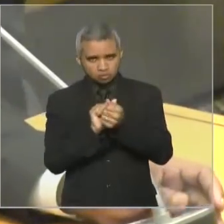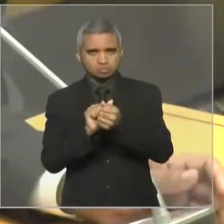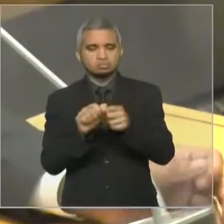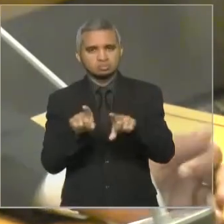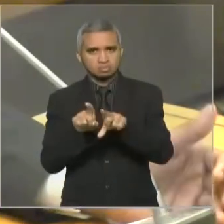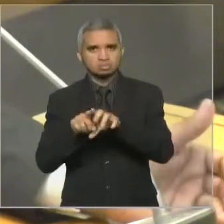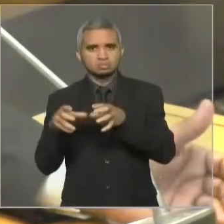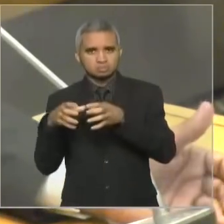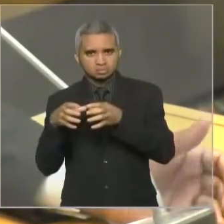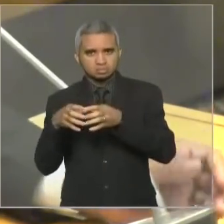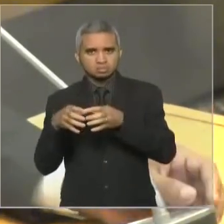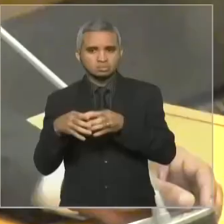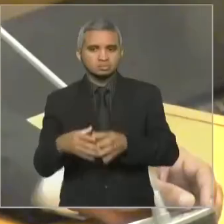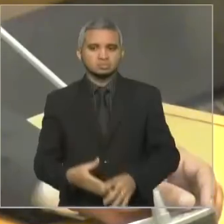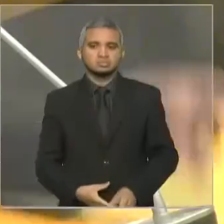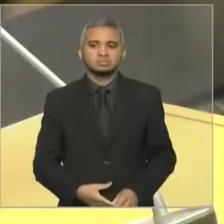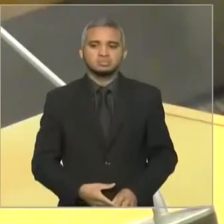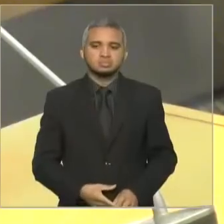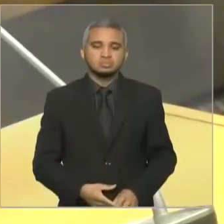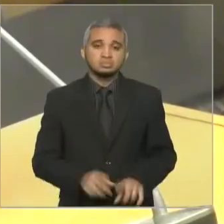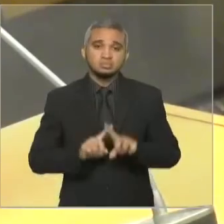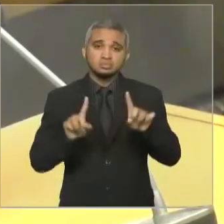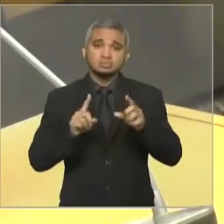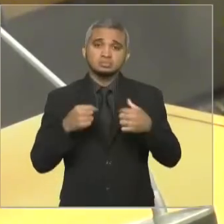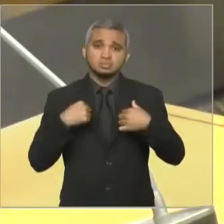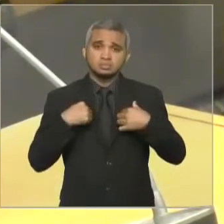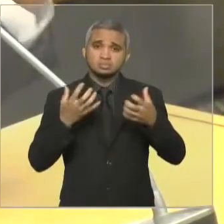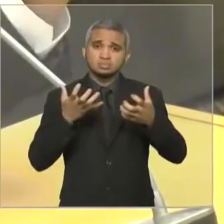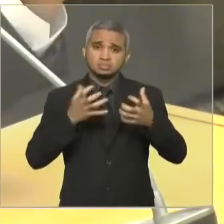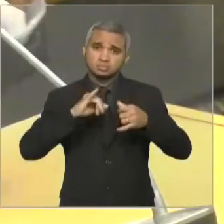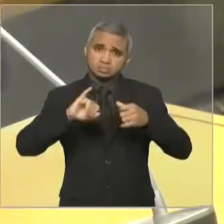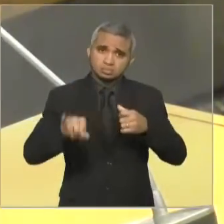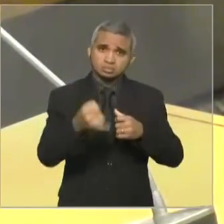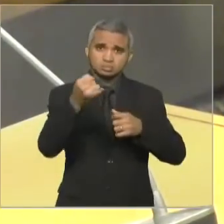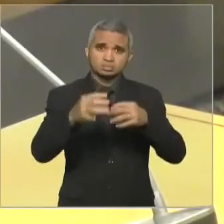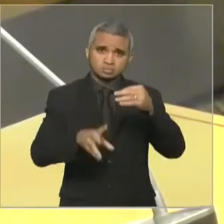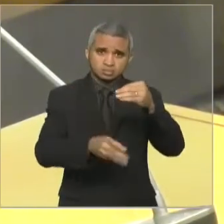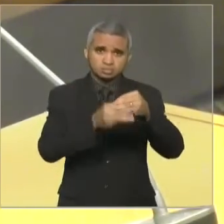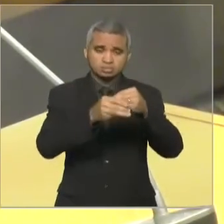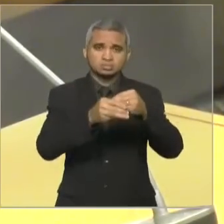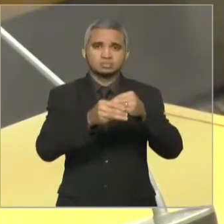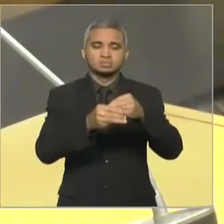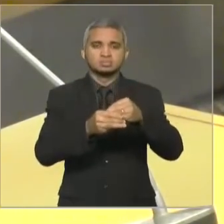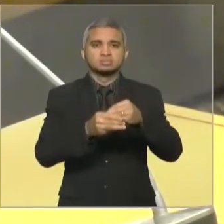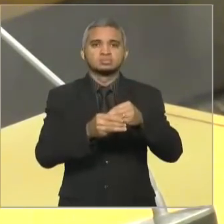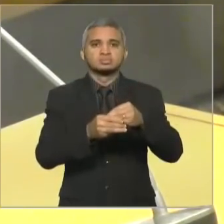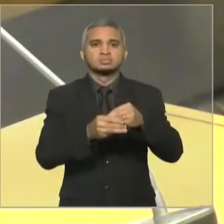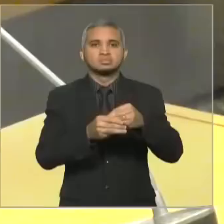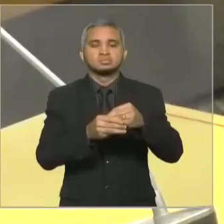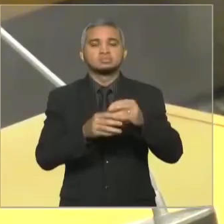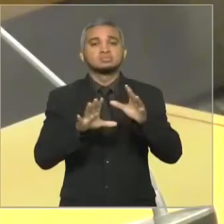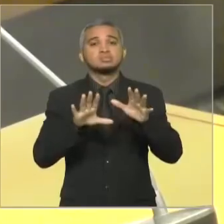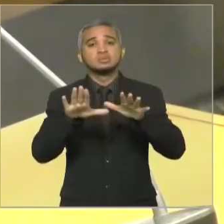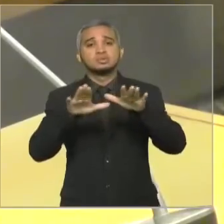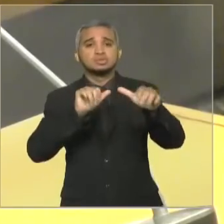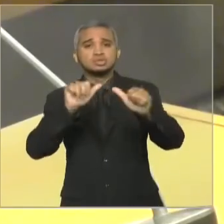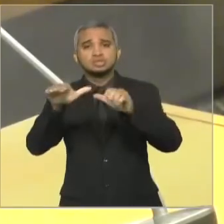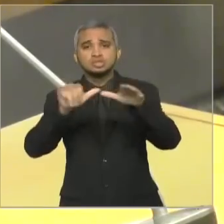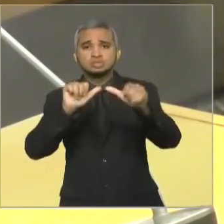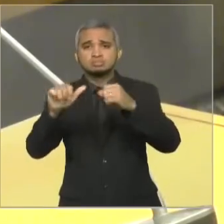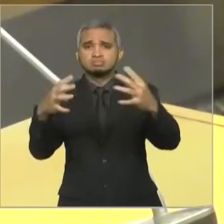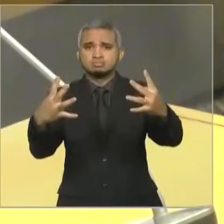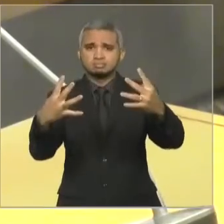durante o seu belo pronunciamento e, principalmente, de forma didática, chamando a atenção de todos nós parlamentares, para